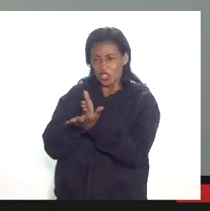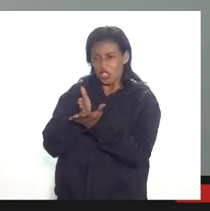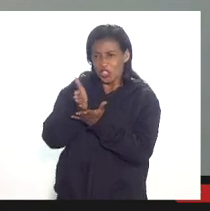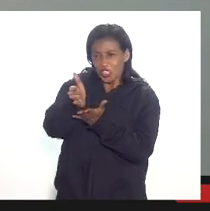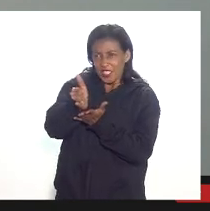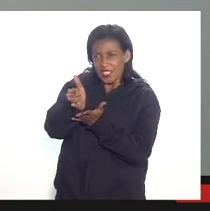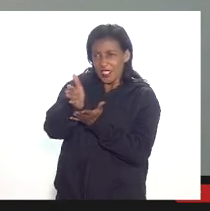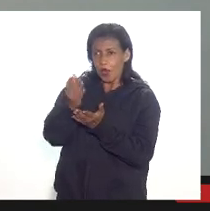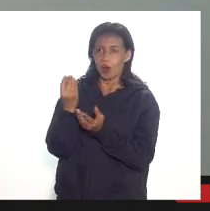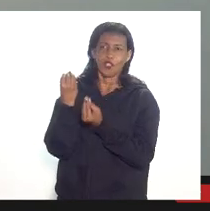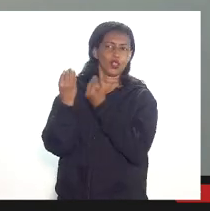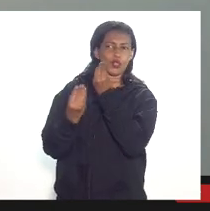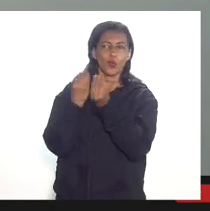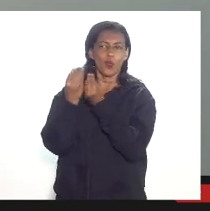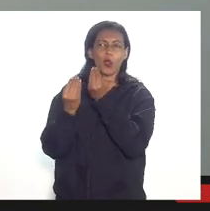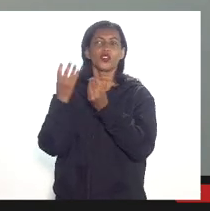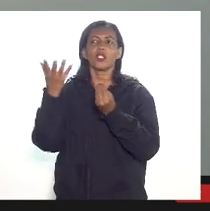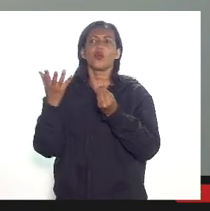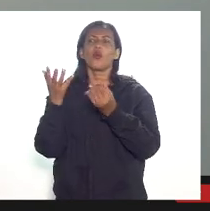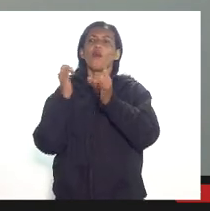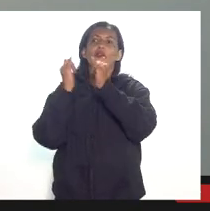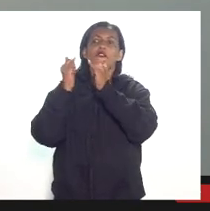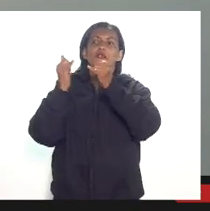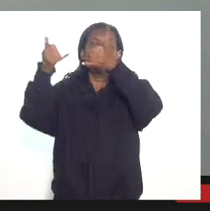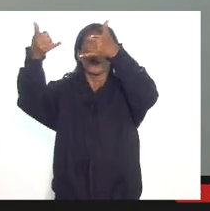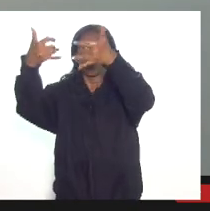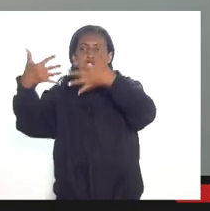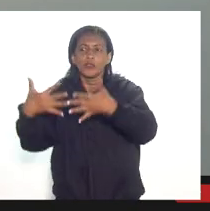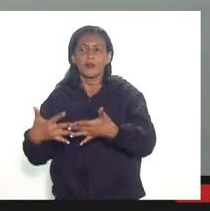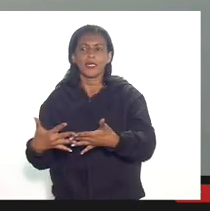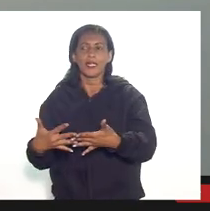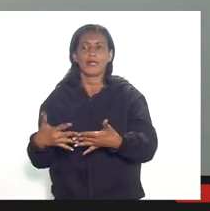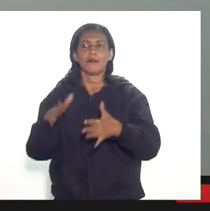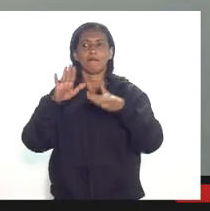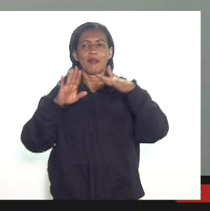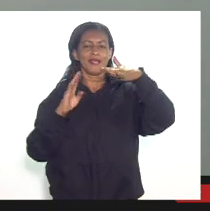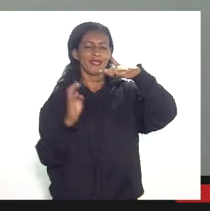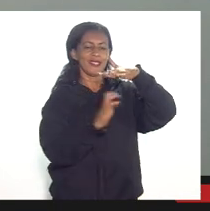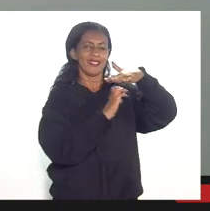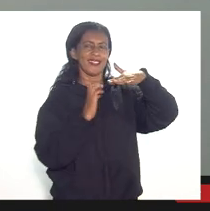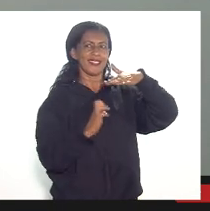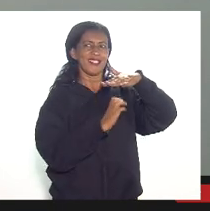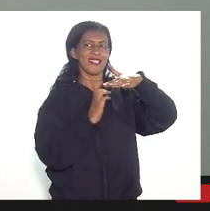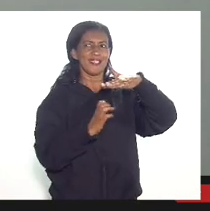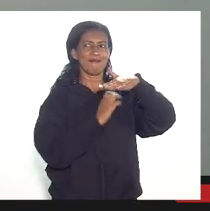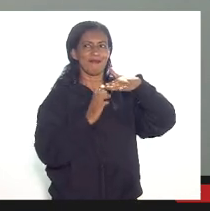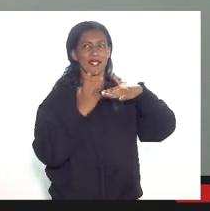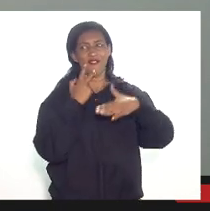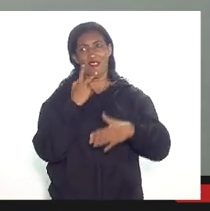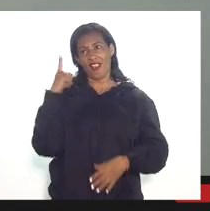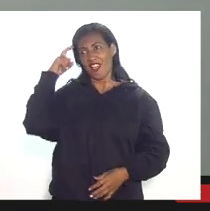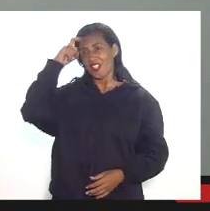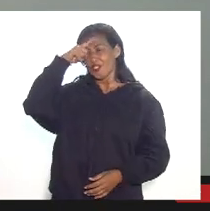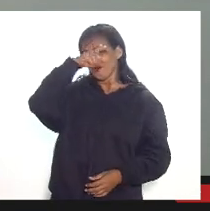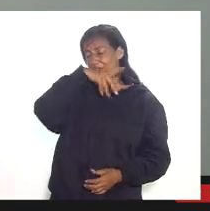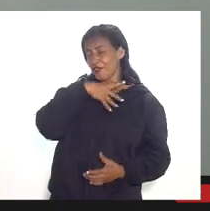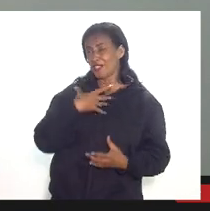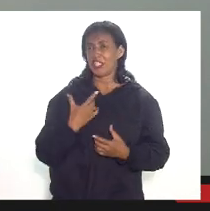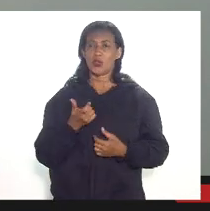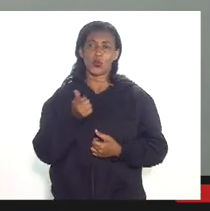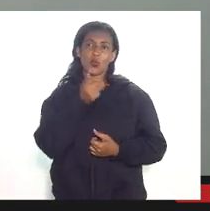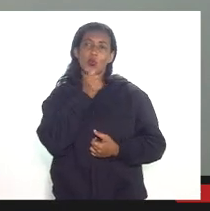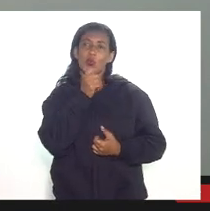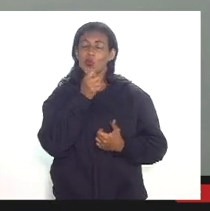forma de como a informação tem de vir muitas e muitas vezes as empresas querem ser inerte falando que é muito difícil extrair que não tem